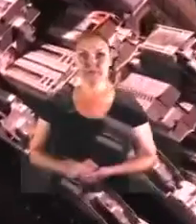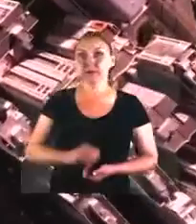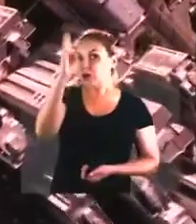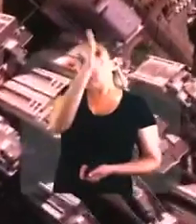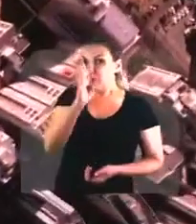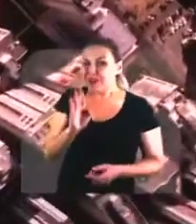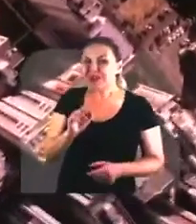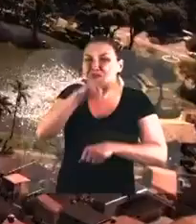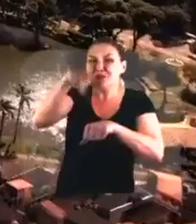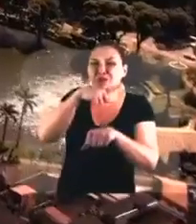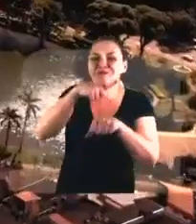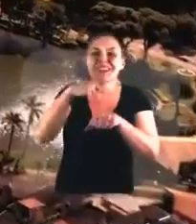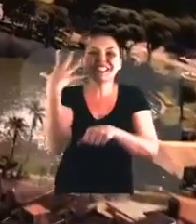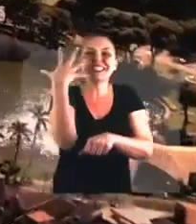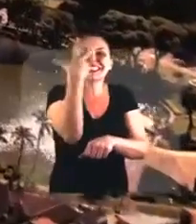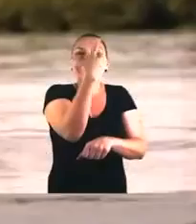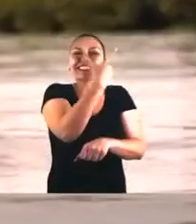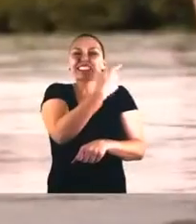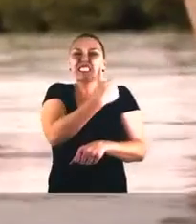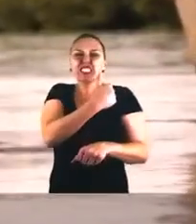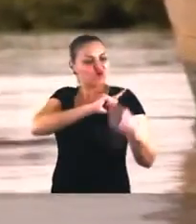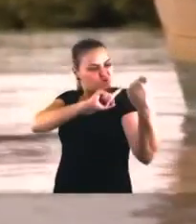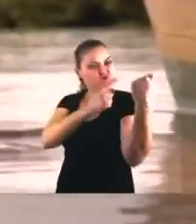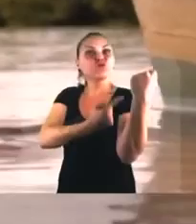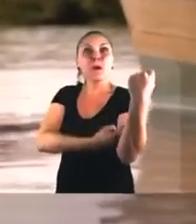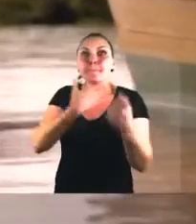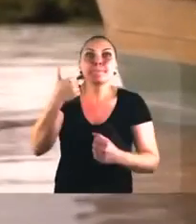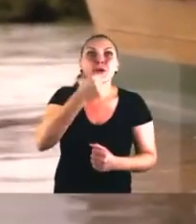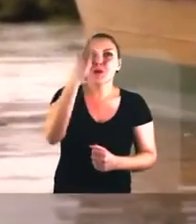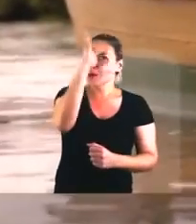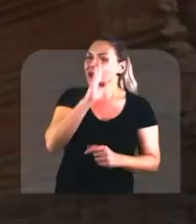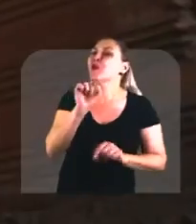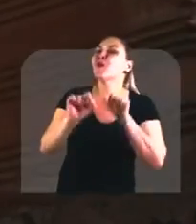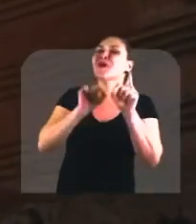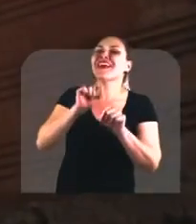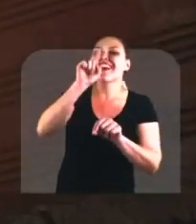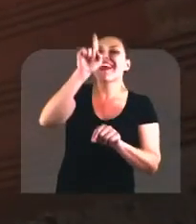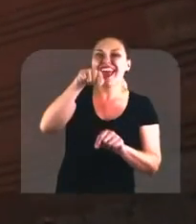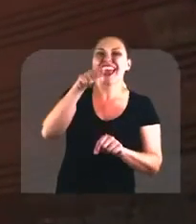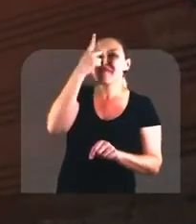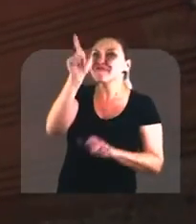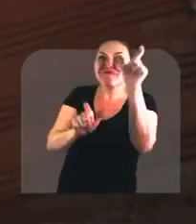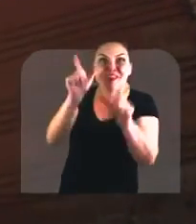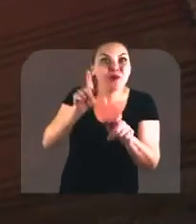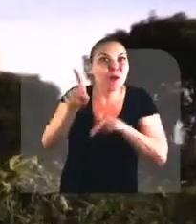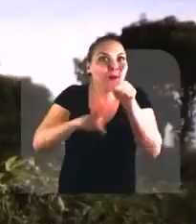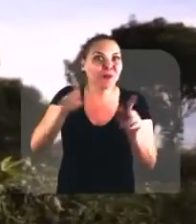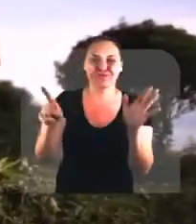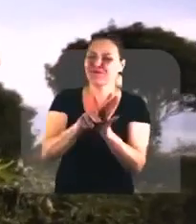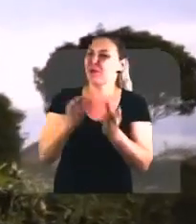O Brasil é um país lindo Forte E o melhor do Brasil é o brasileiro